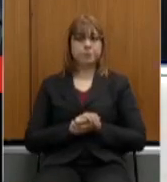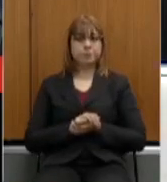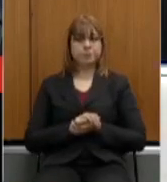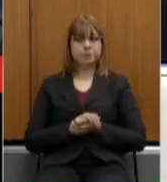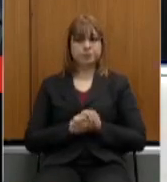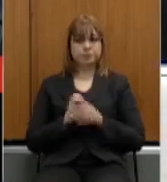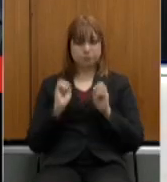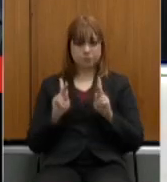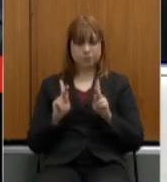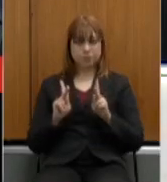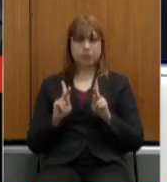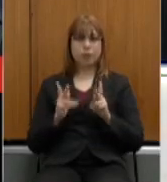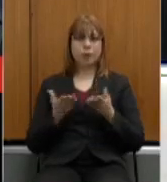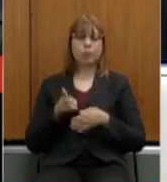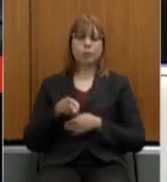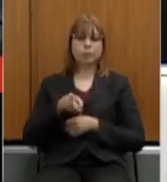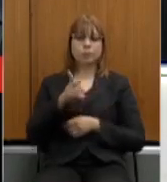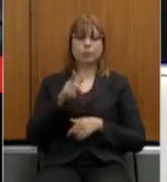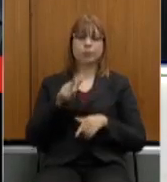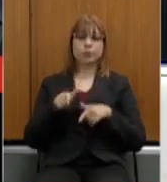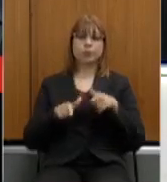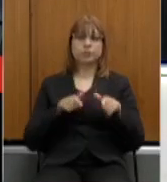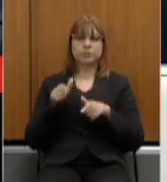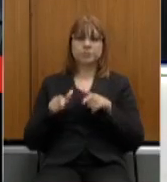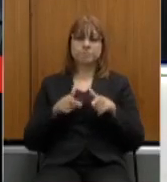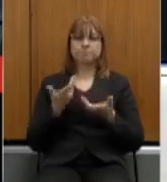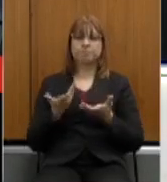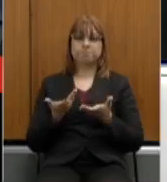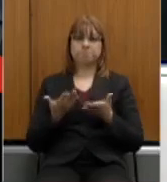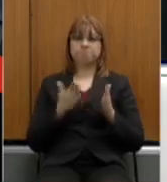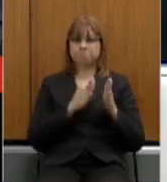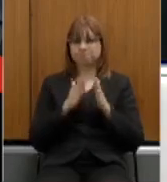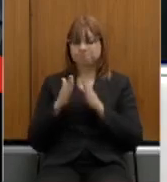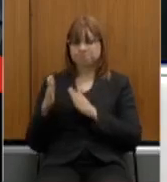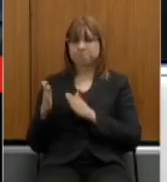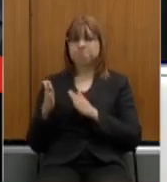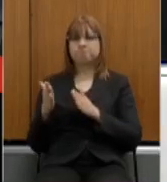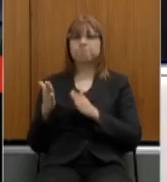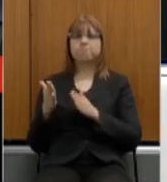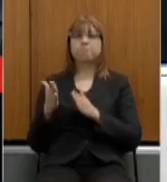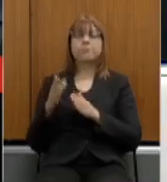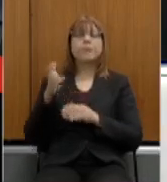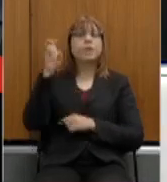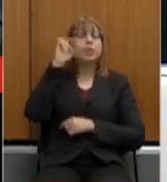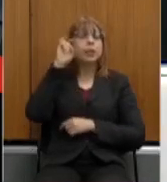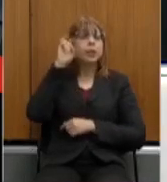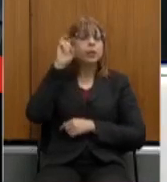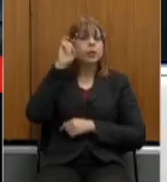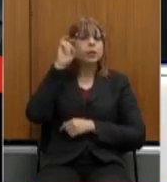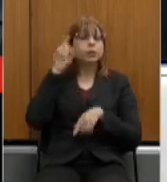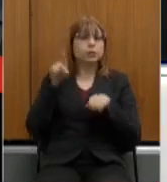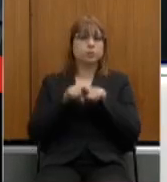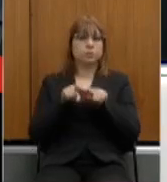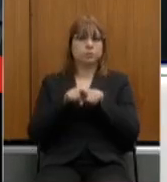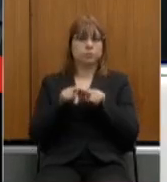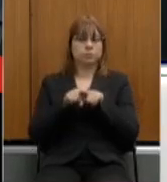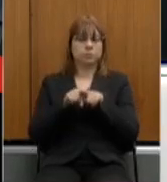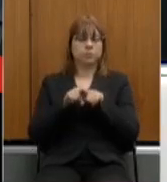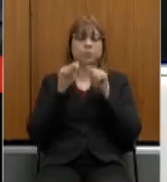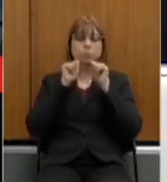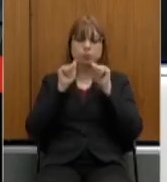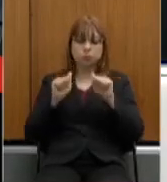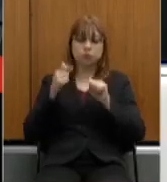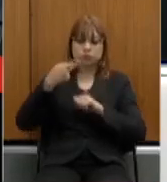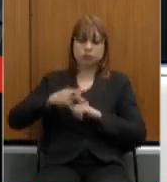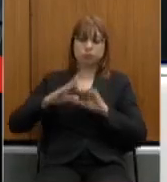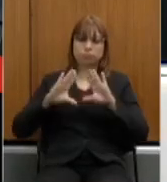ok então continuando aqui os nossos a nossa agenda teremos ainda na quinta-feira a assessoria da casa irá